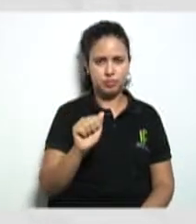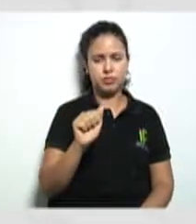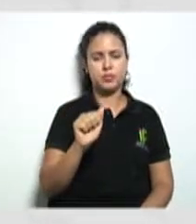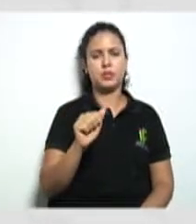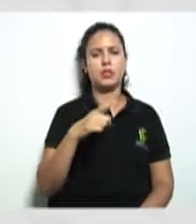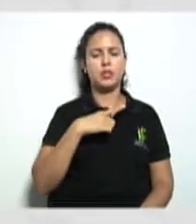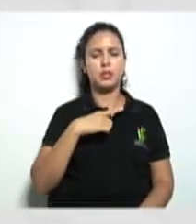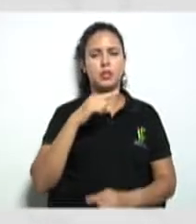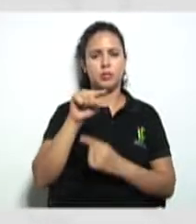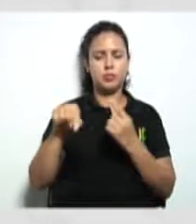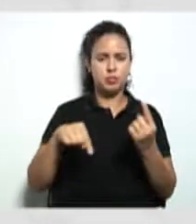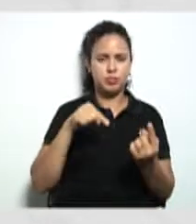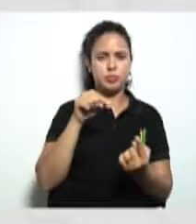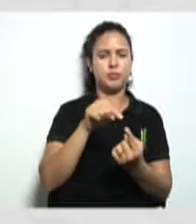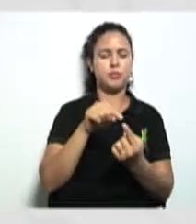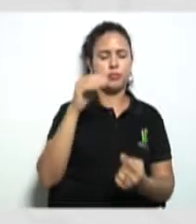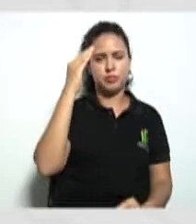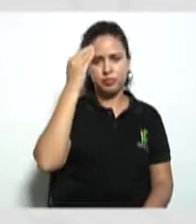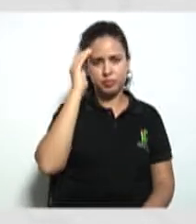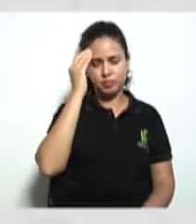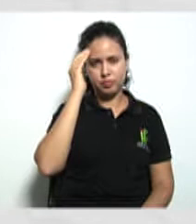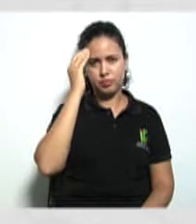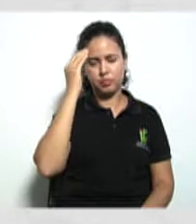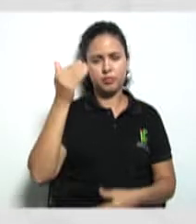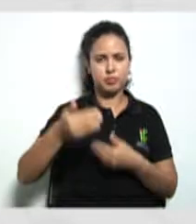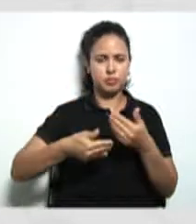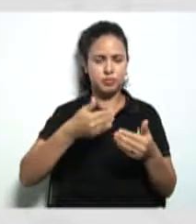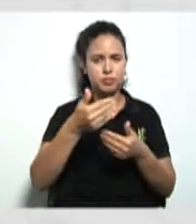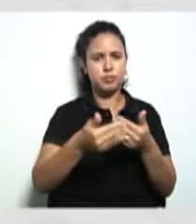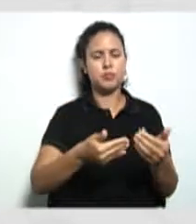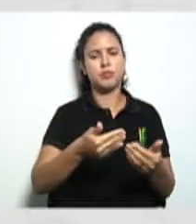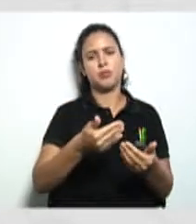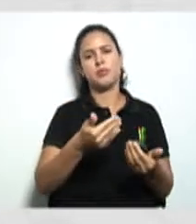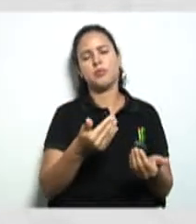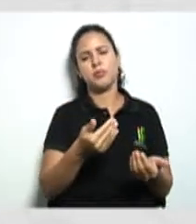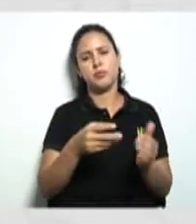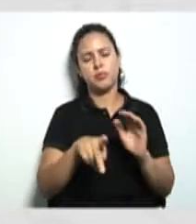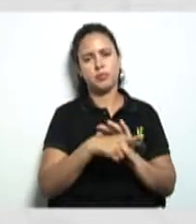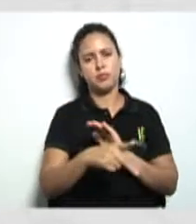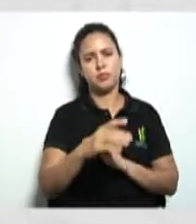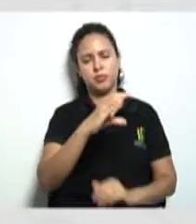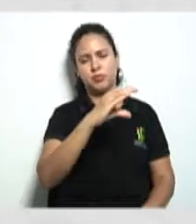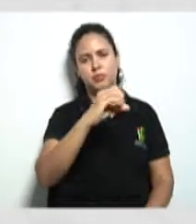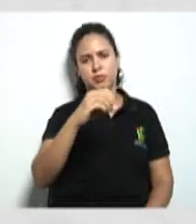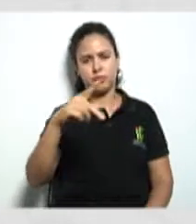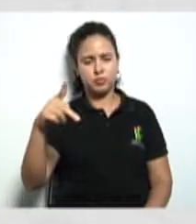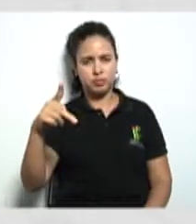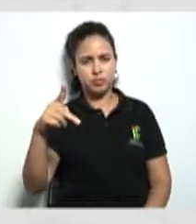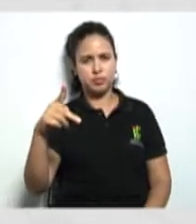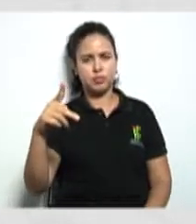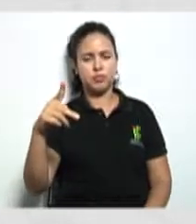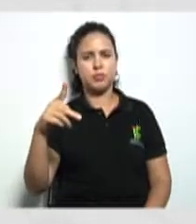o objetivo de compreender os procedimentos de constituição das sociedades cooperativistas